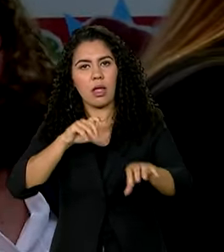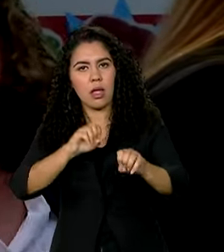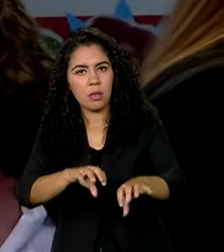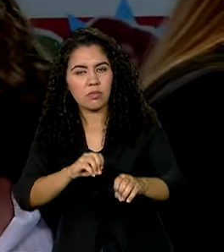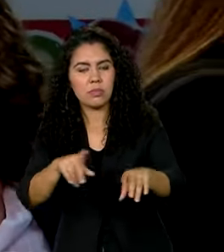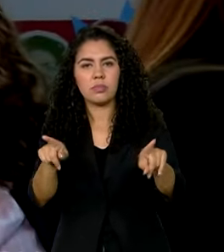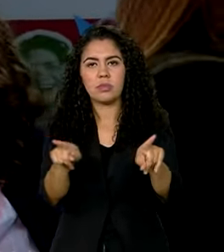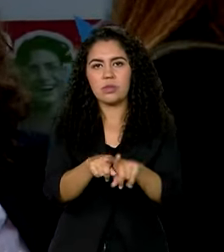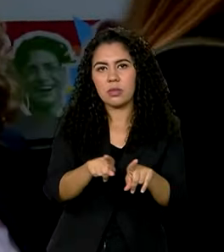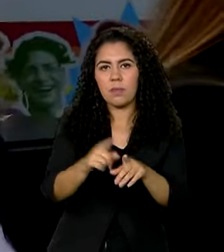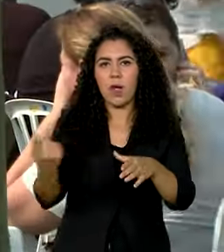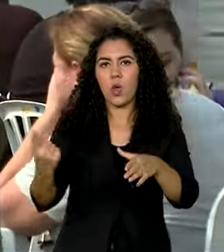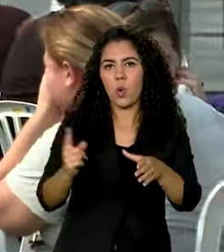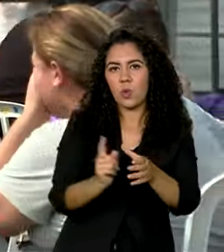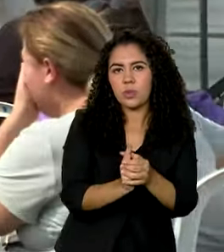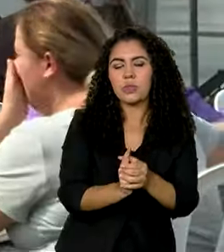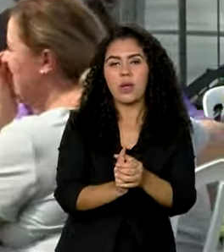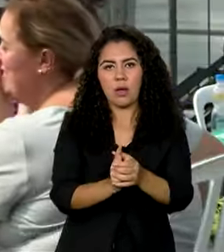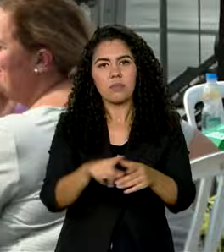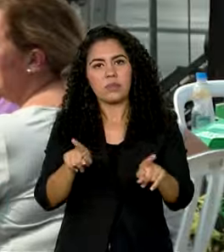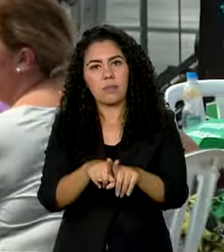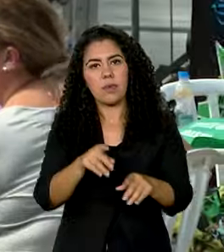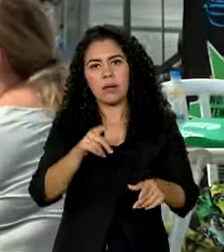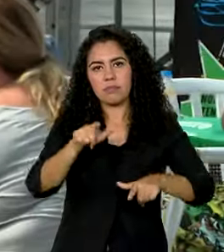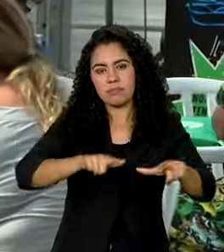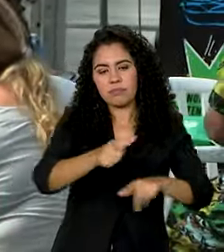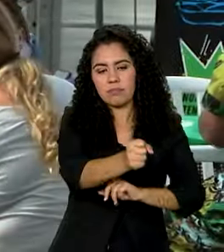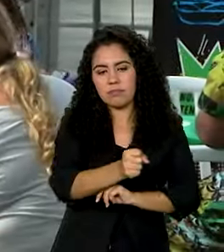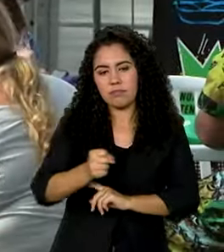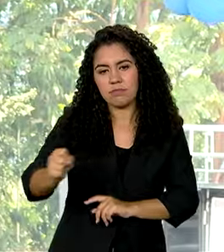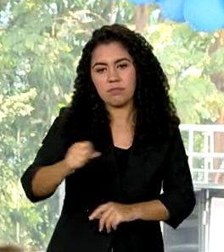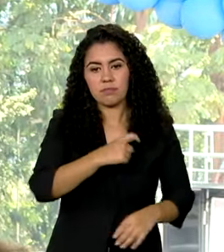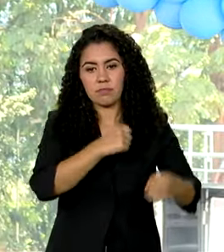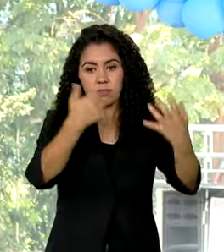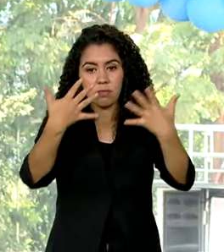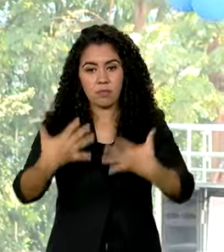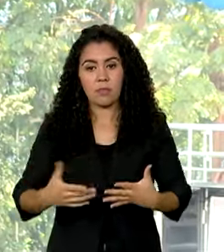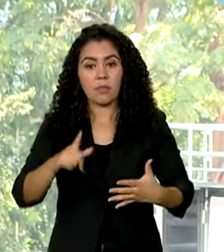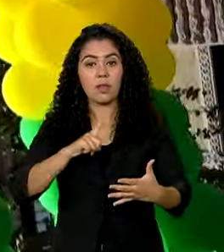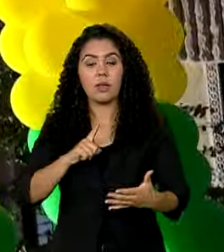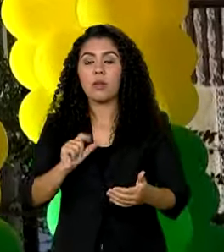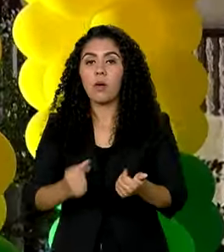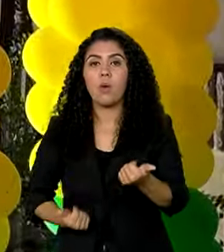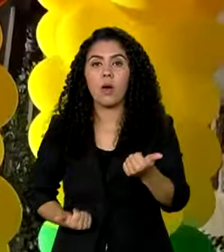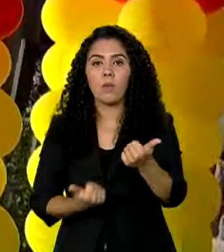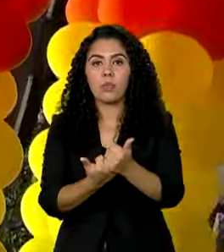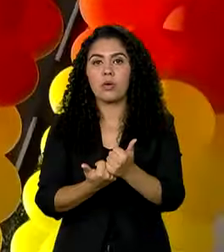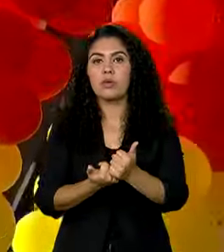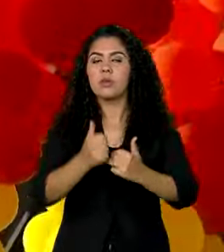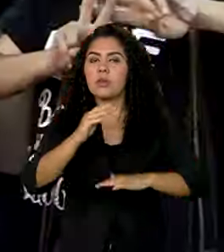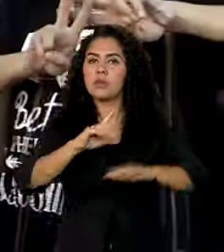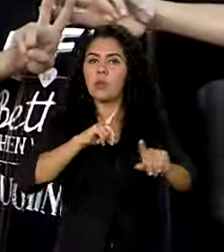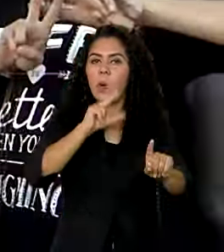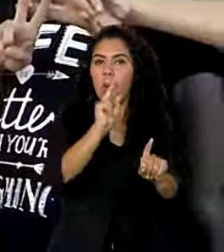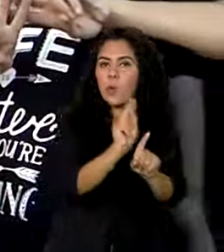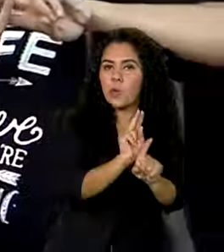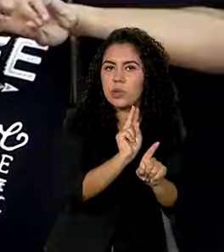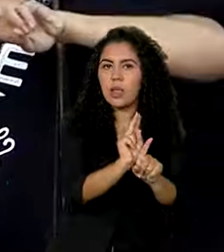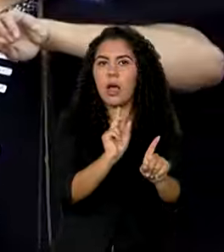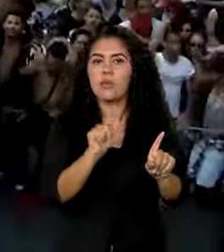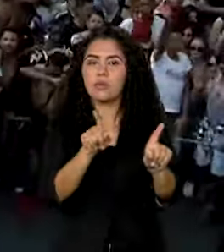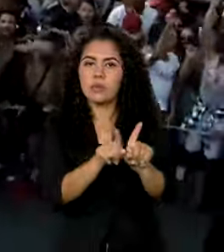população LGBT no mercado de trabalho. Já o programa Bem Viver Mais é destinado ao apoio de práticas de autoproteção e de